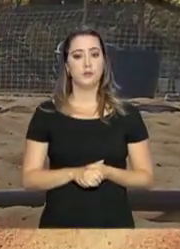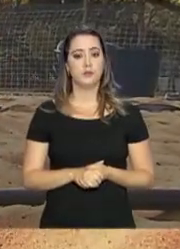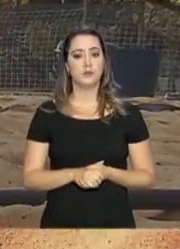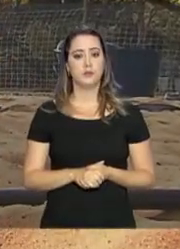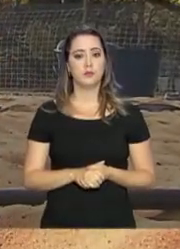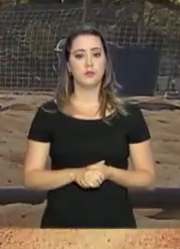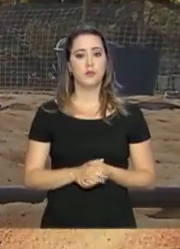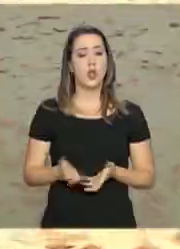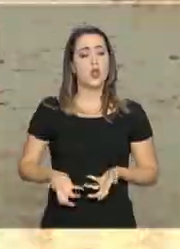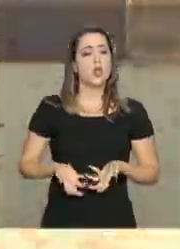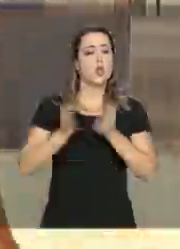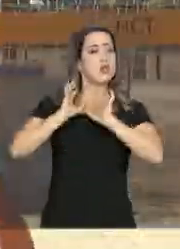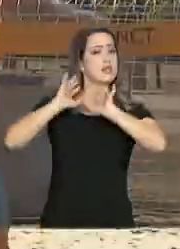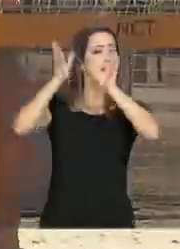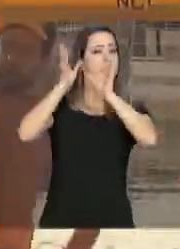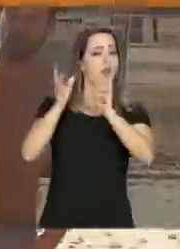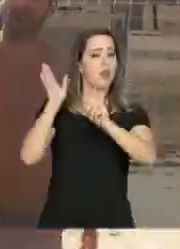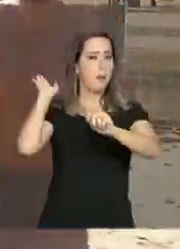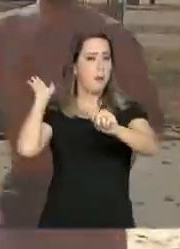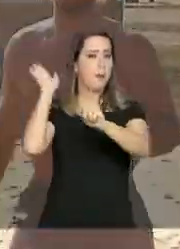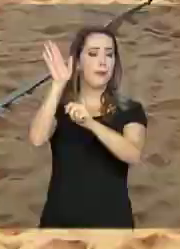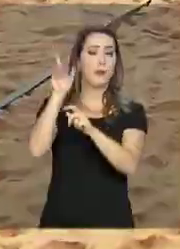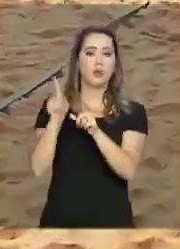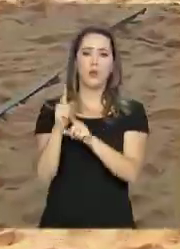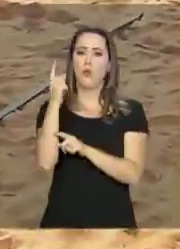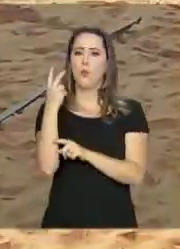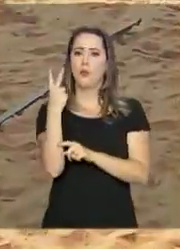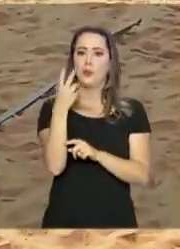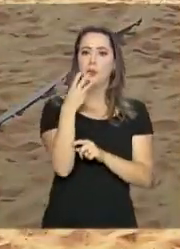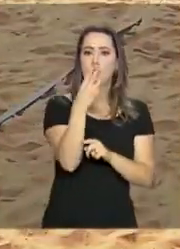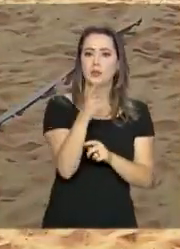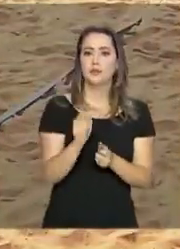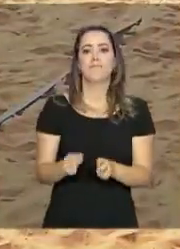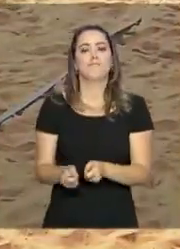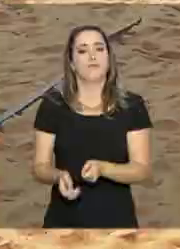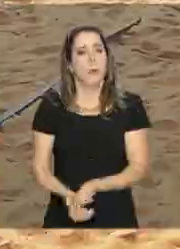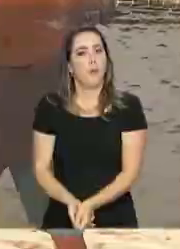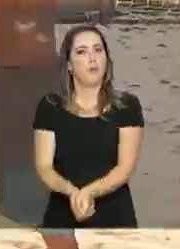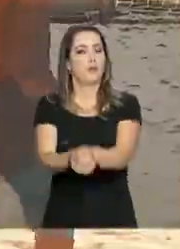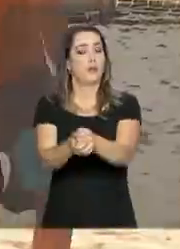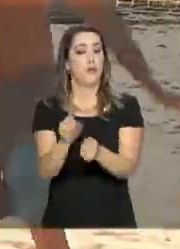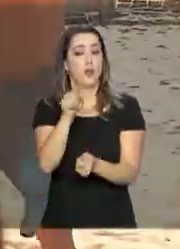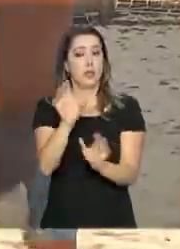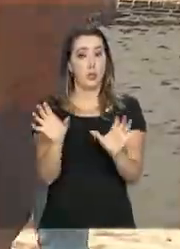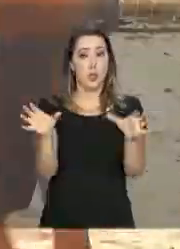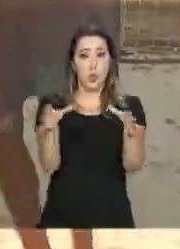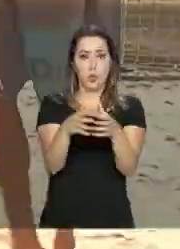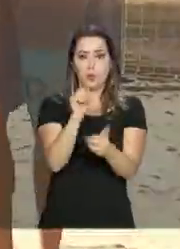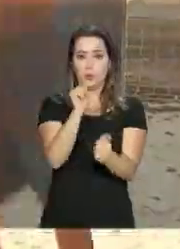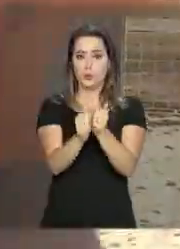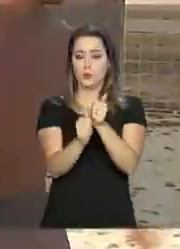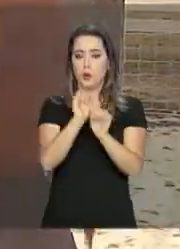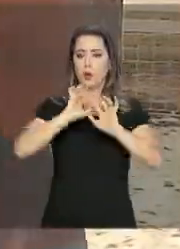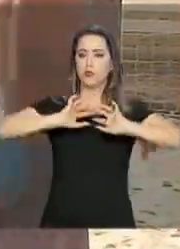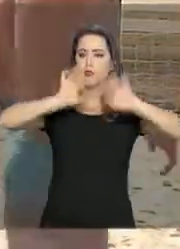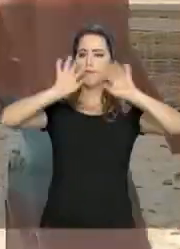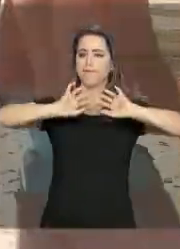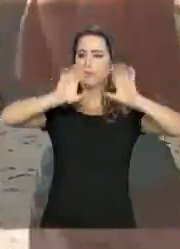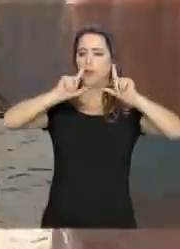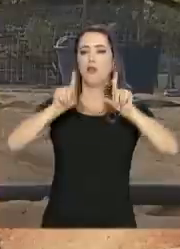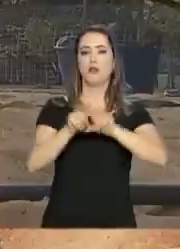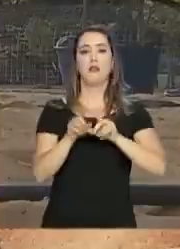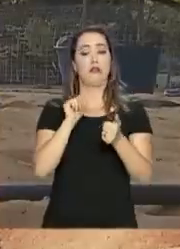Saque, recepção, ataque. Uma, duas, três vezes. Este time de vôlei de praia treina em um parque de